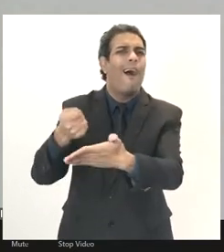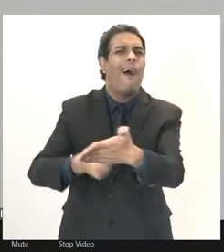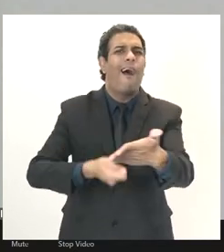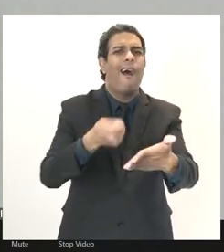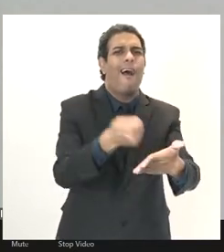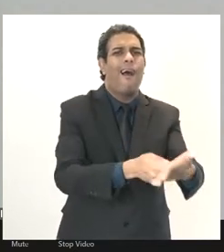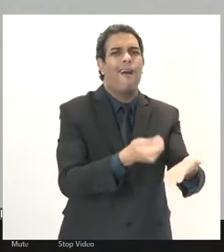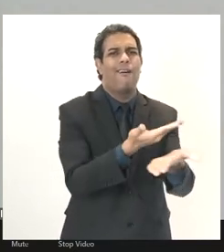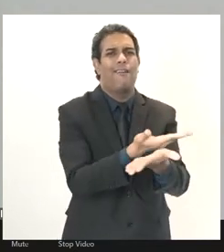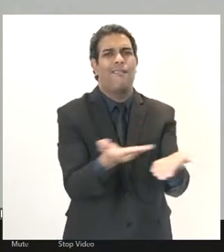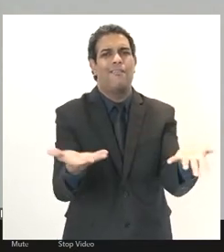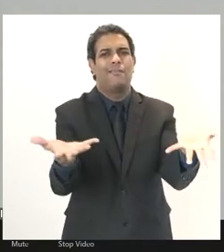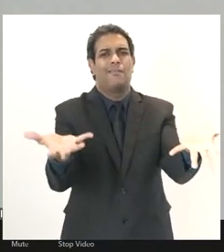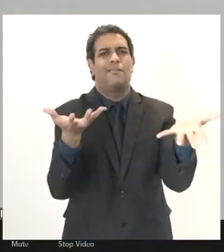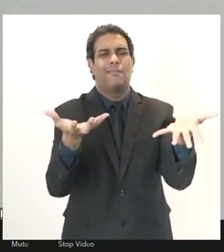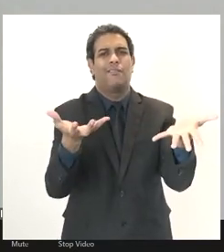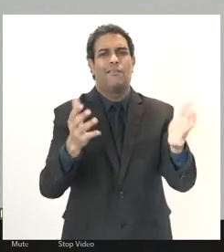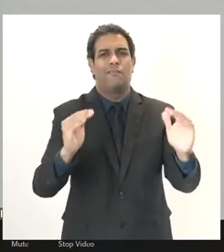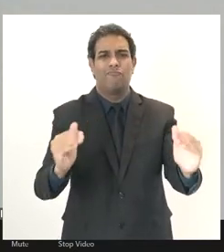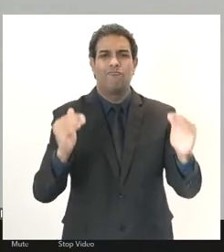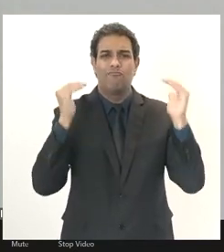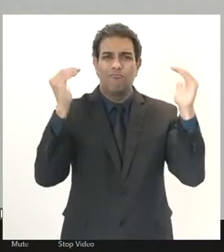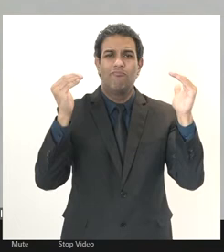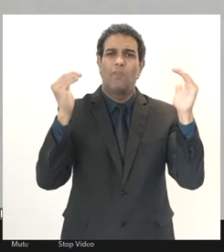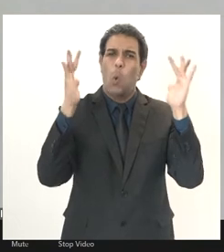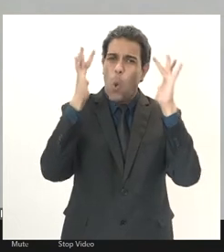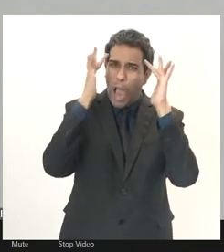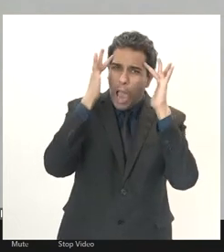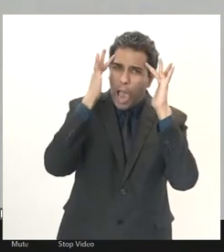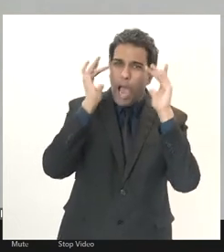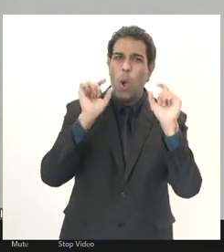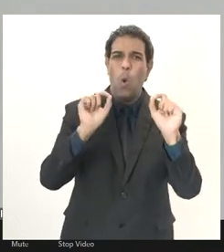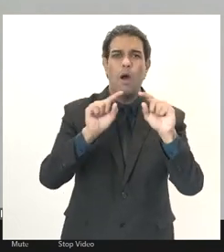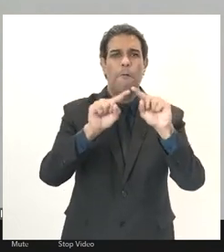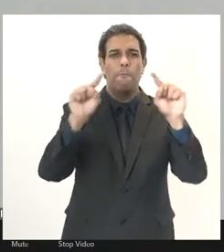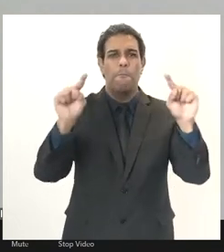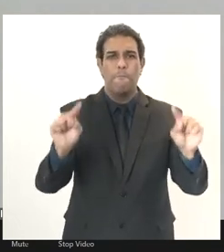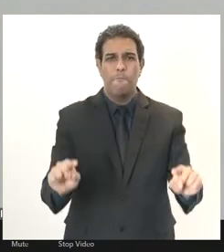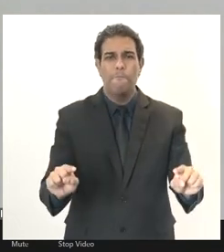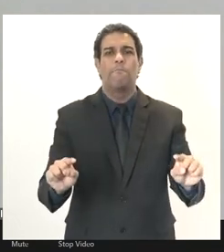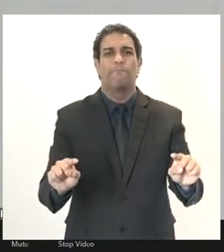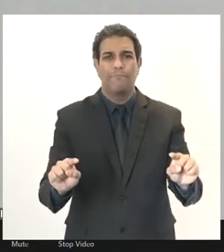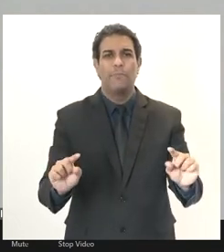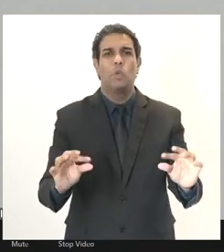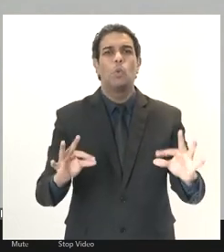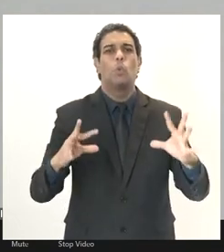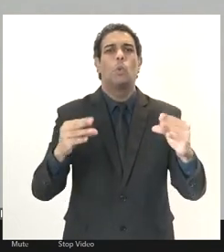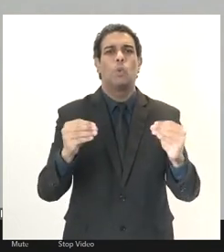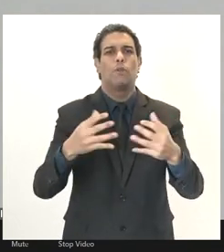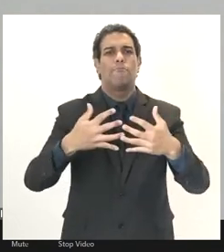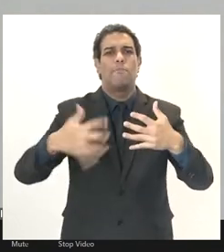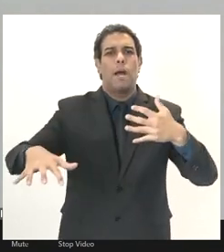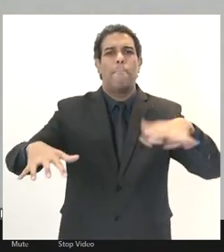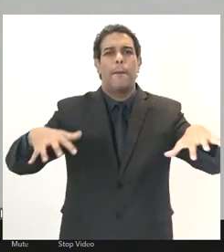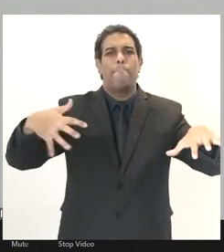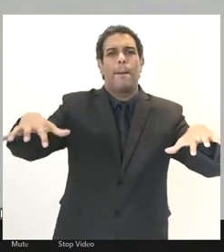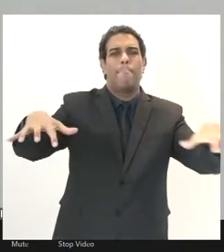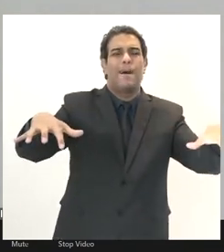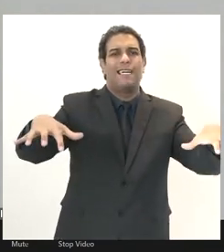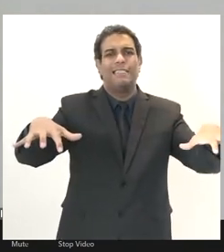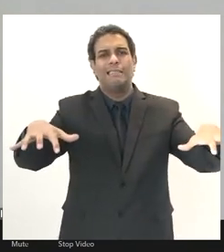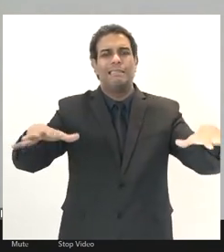carreiras de estado mas eu acho que os serviços já estão tão divididos servidores tão